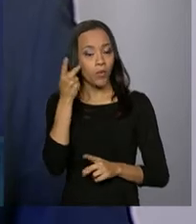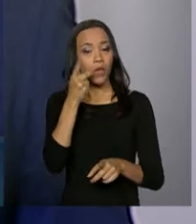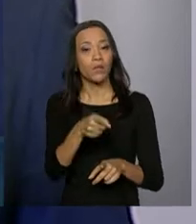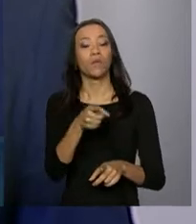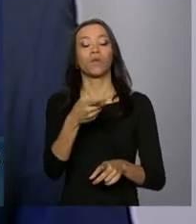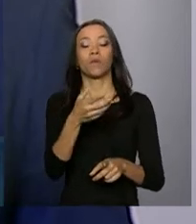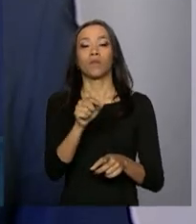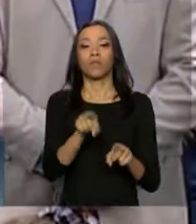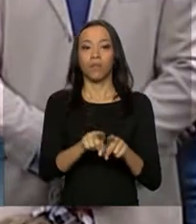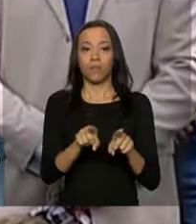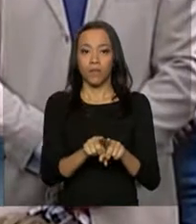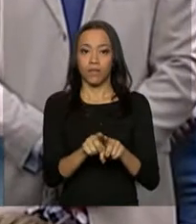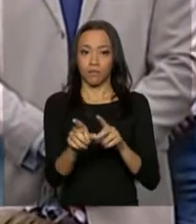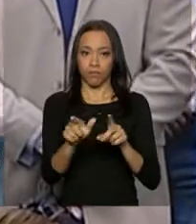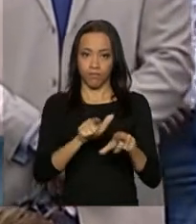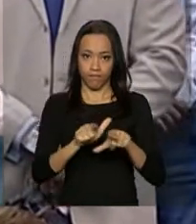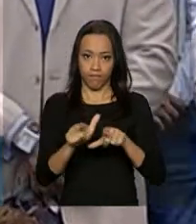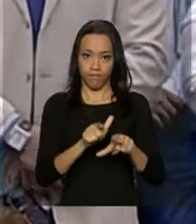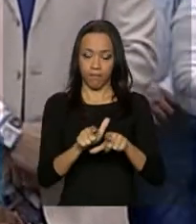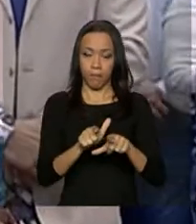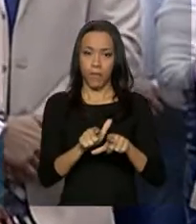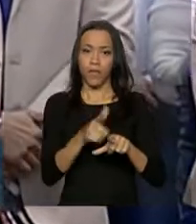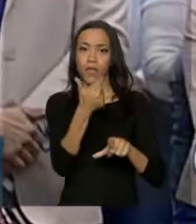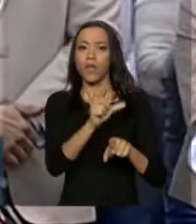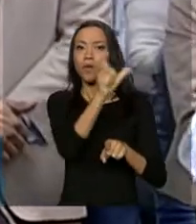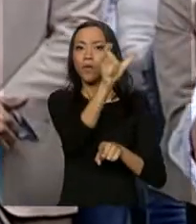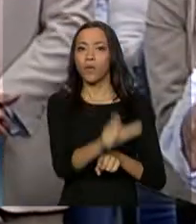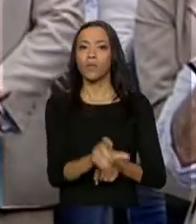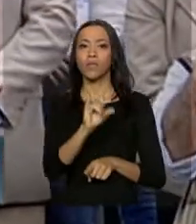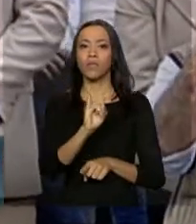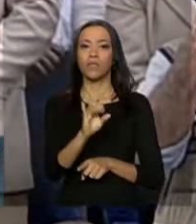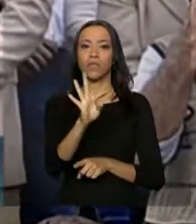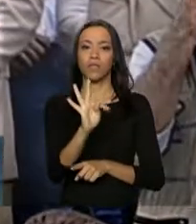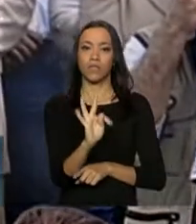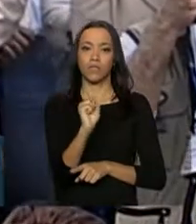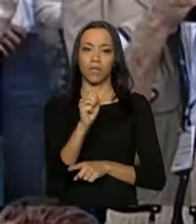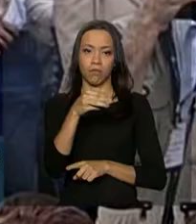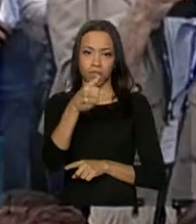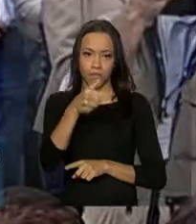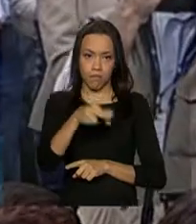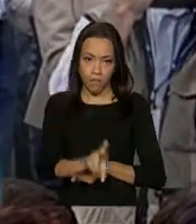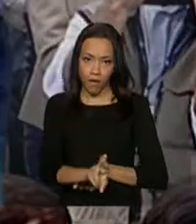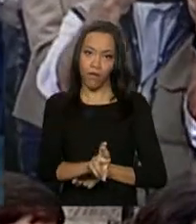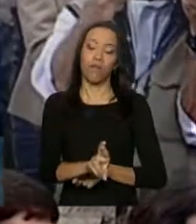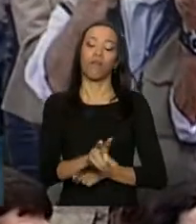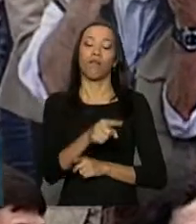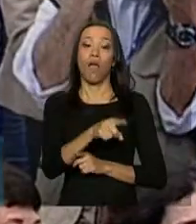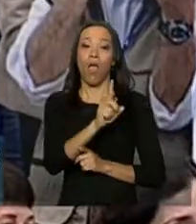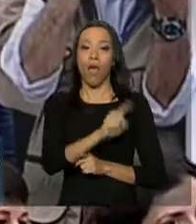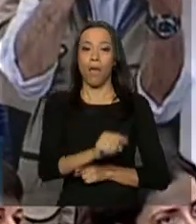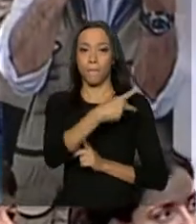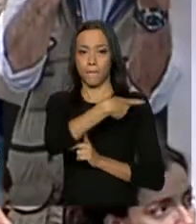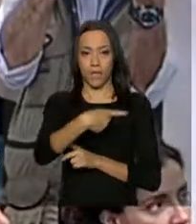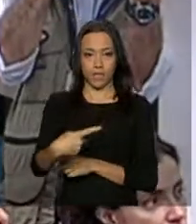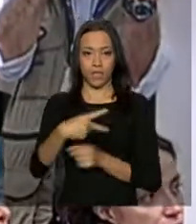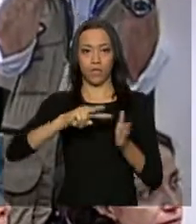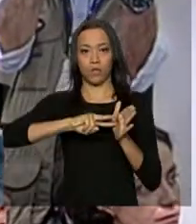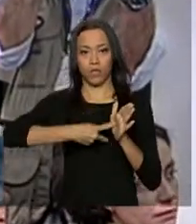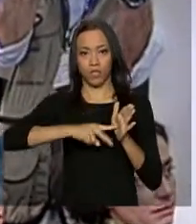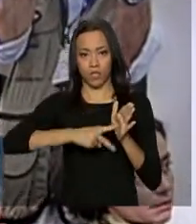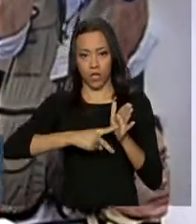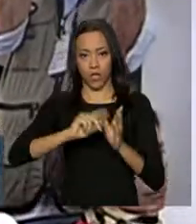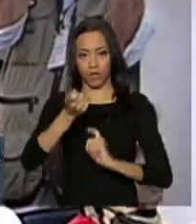Ministério Público Federal, e o senhor Itamar Revoredo Cunert, presidente do Sindicato dos